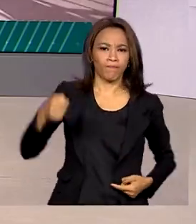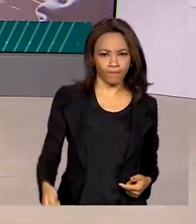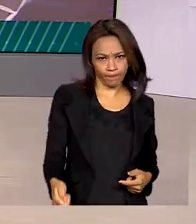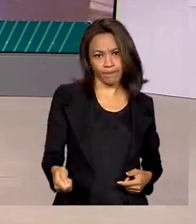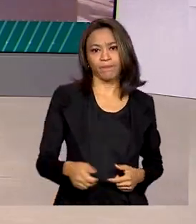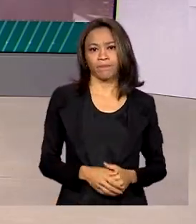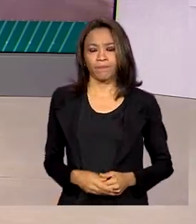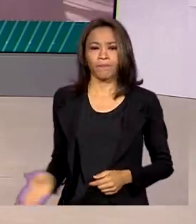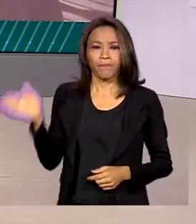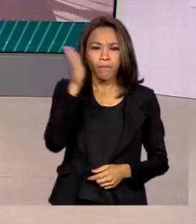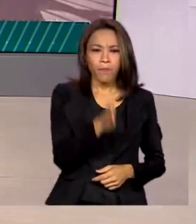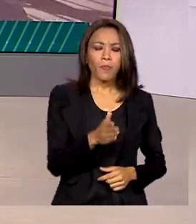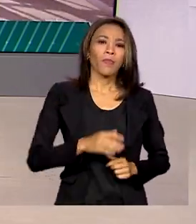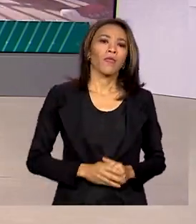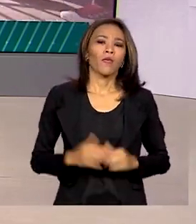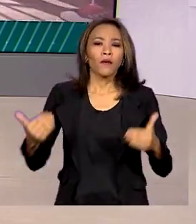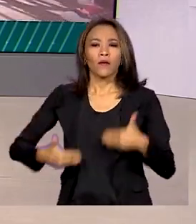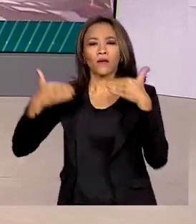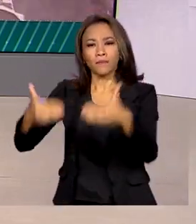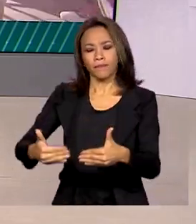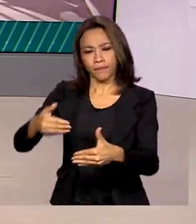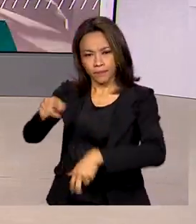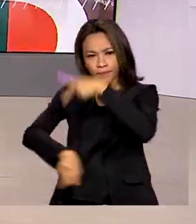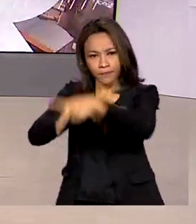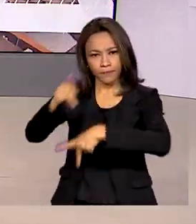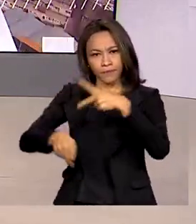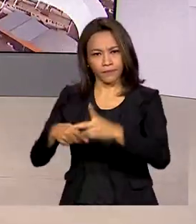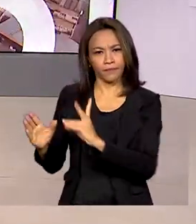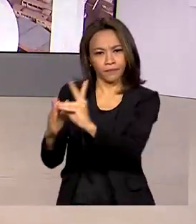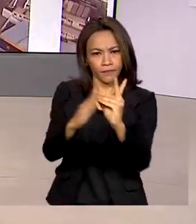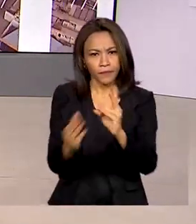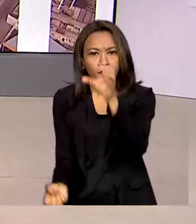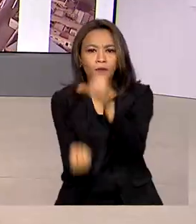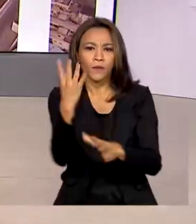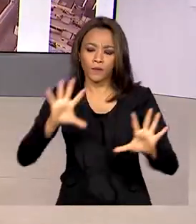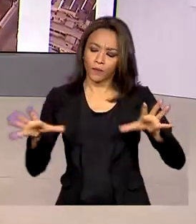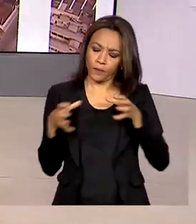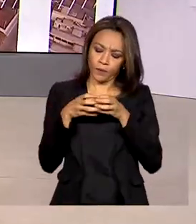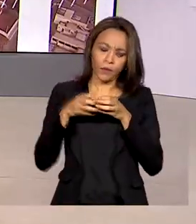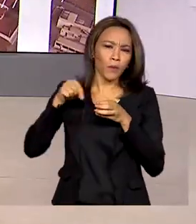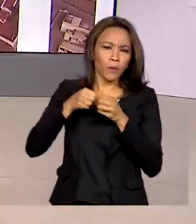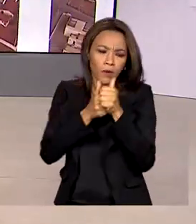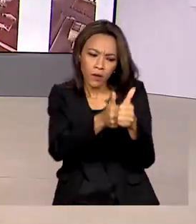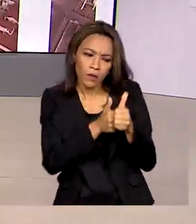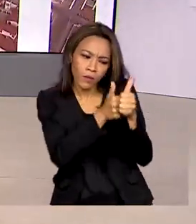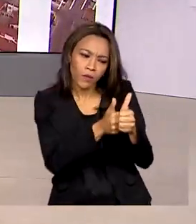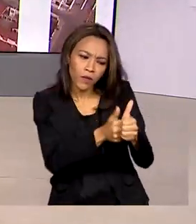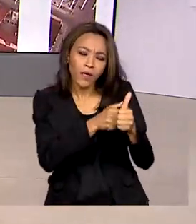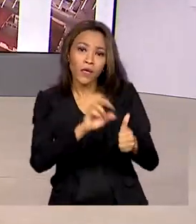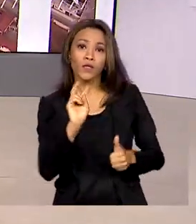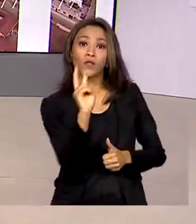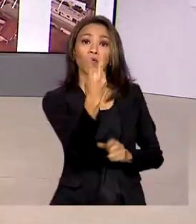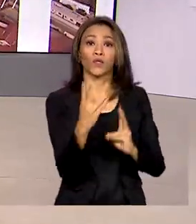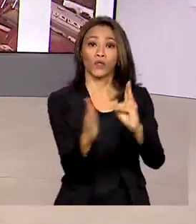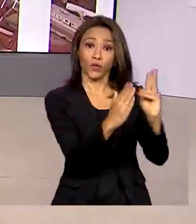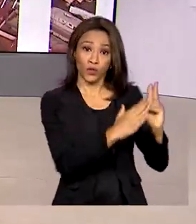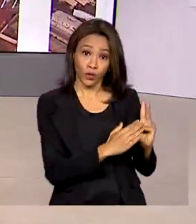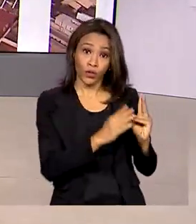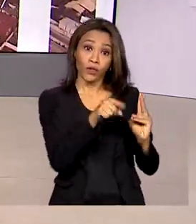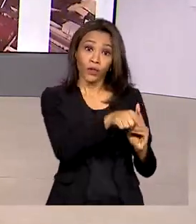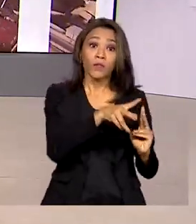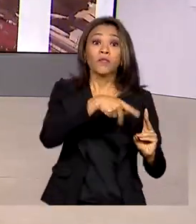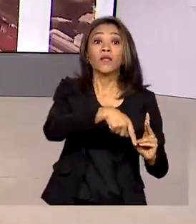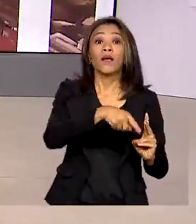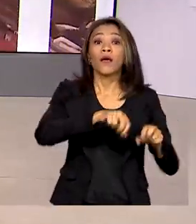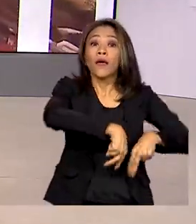O Ministério dos Povos Indígenas criou um gabinete de crise para acompanhar o caso de dois indígenas da etnia Pataxó